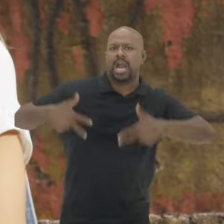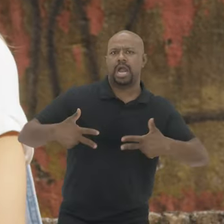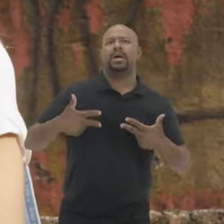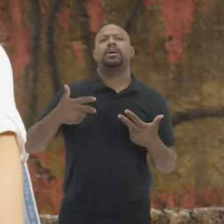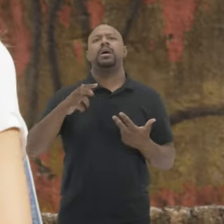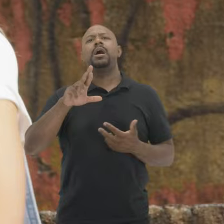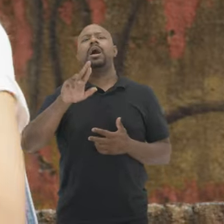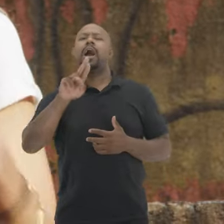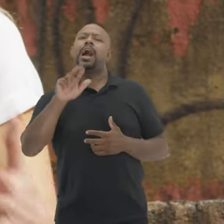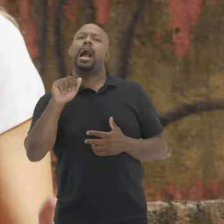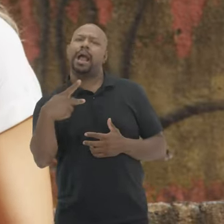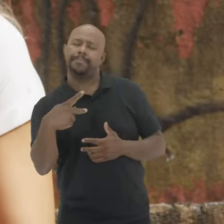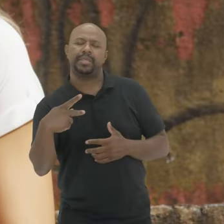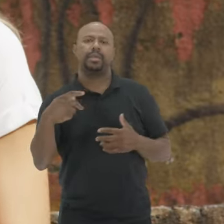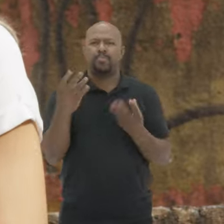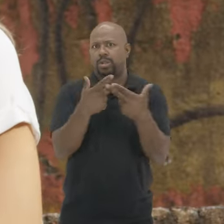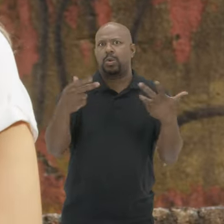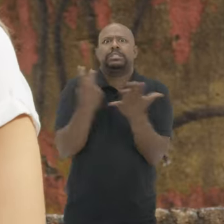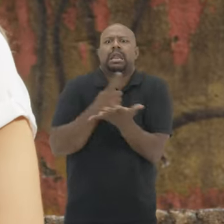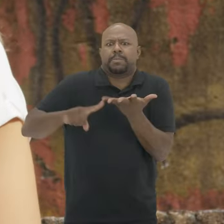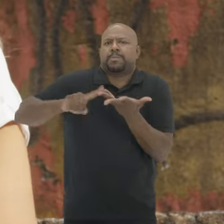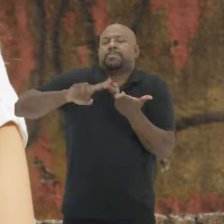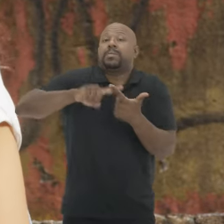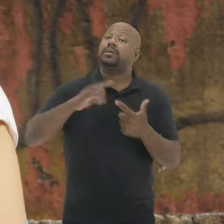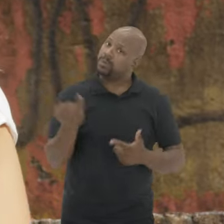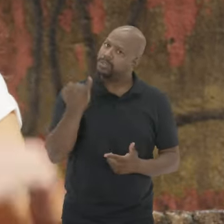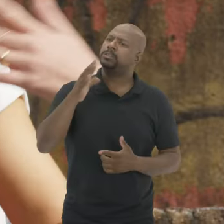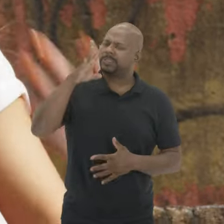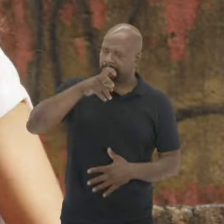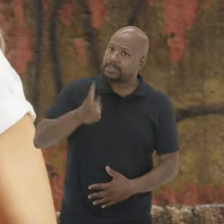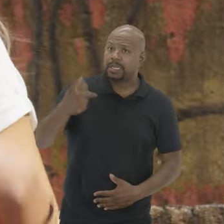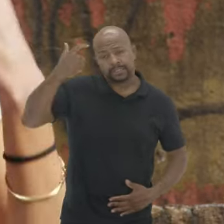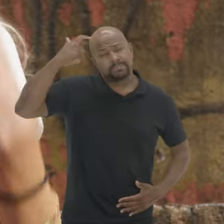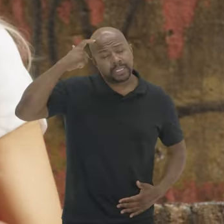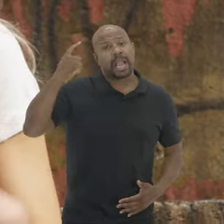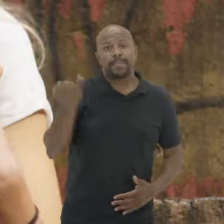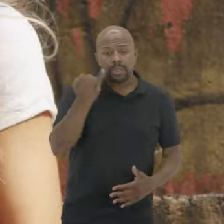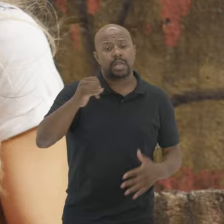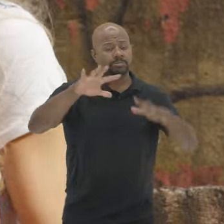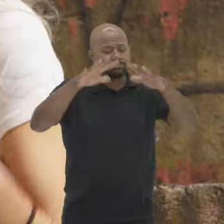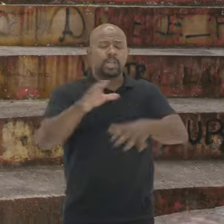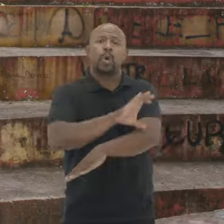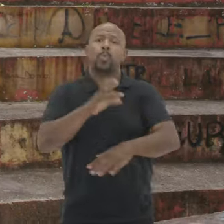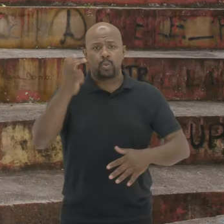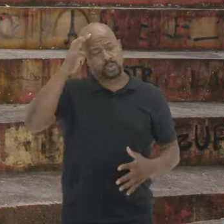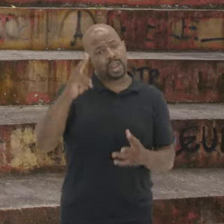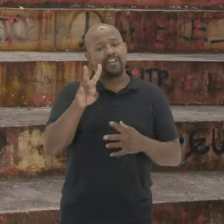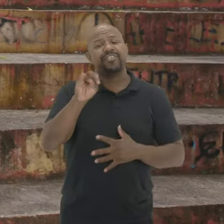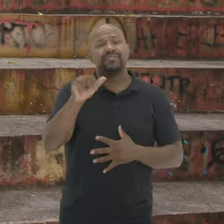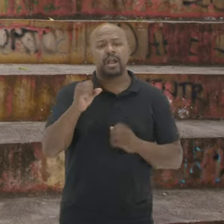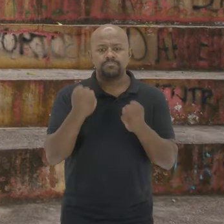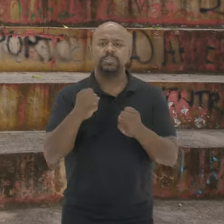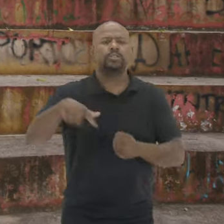batalhas de rap Muita coisa aconteceu Aqui na concha Então acho que é sempre Importante a gente Manter isso em mente A importância De manter a cultura